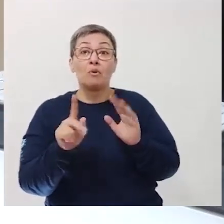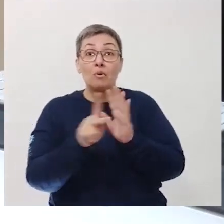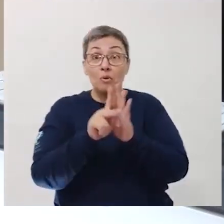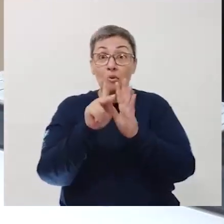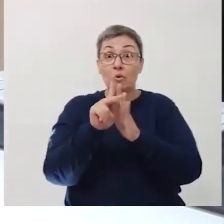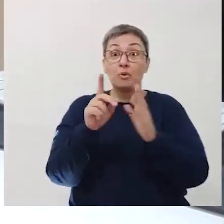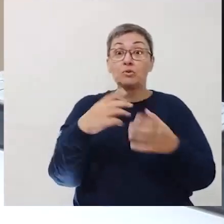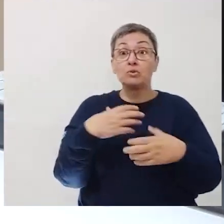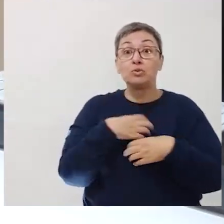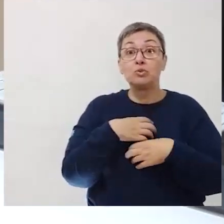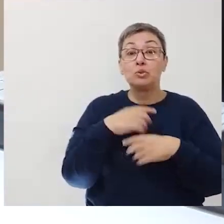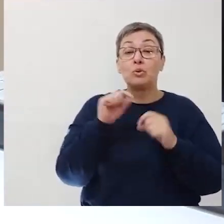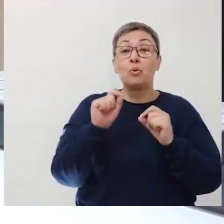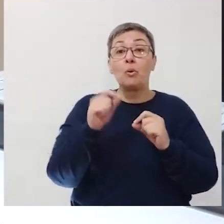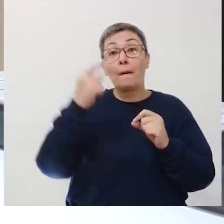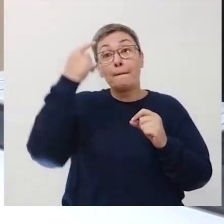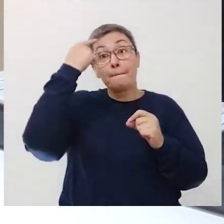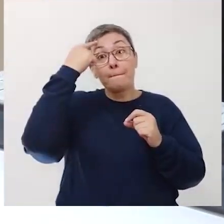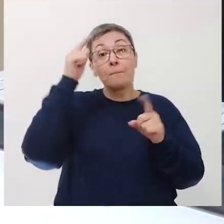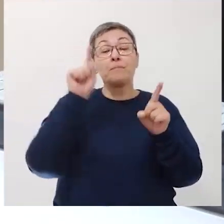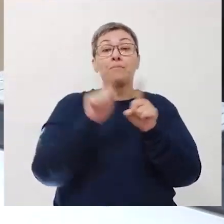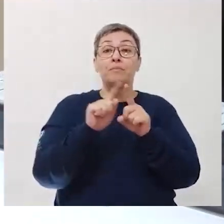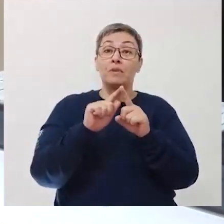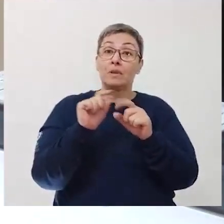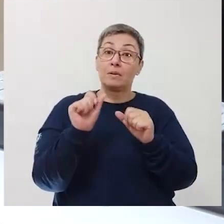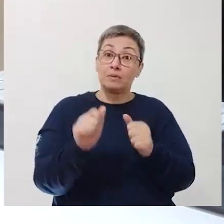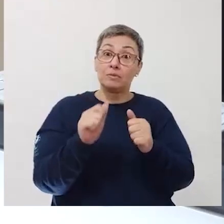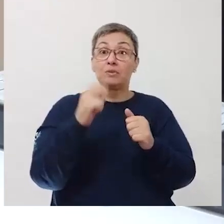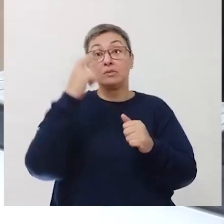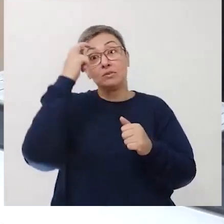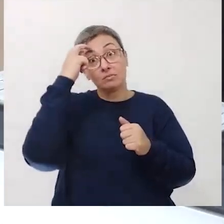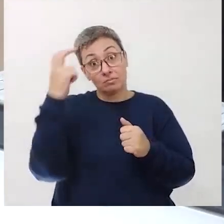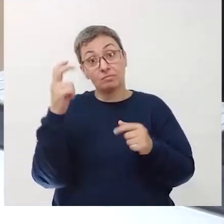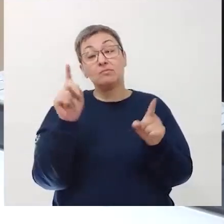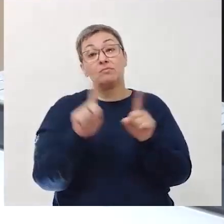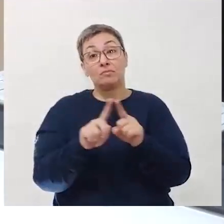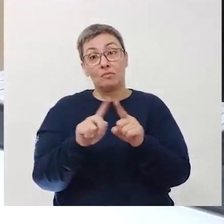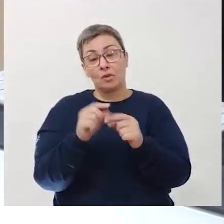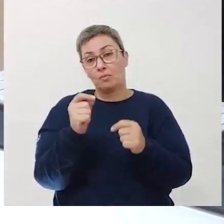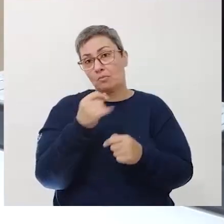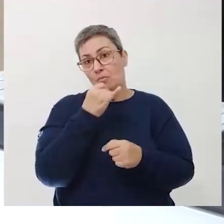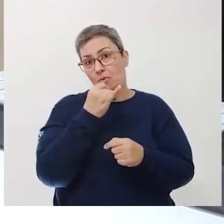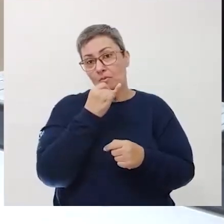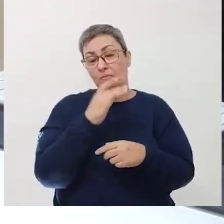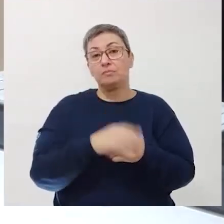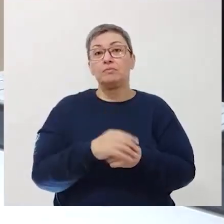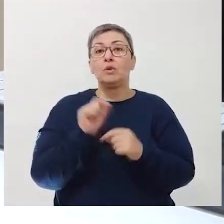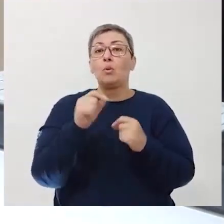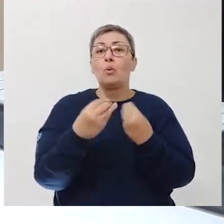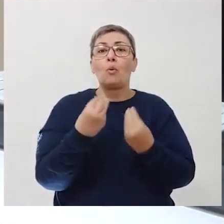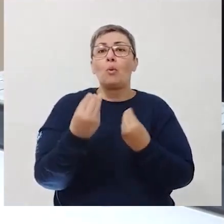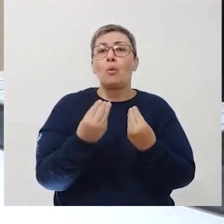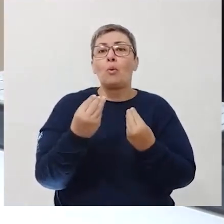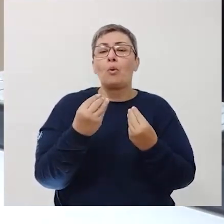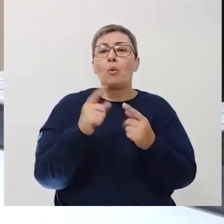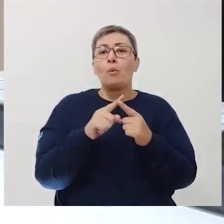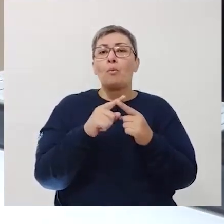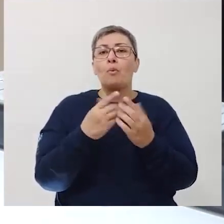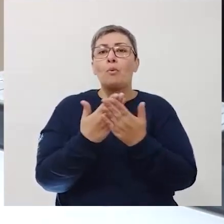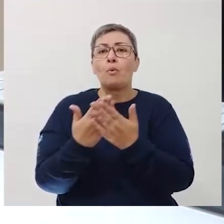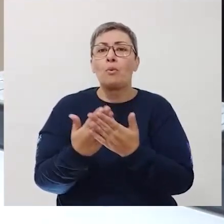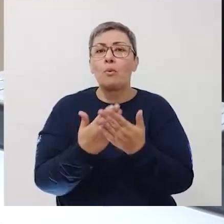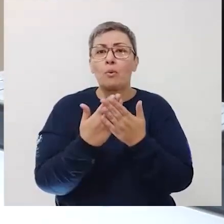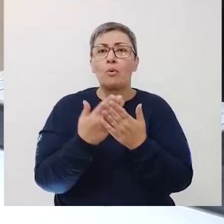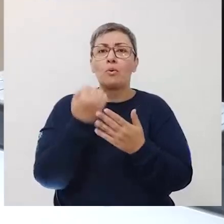suas formas de pensá-lo e torná-lo inteligível. Exemplo, vamos verificar um